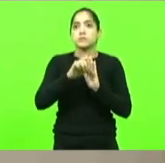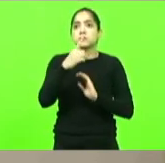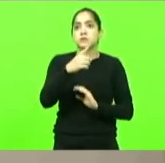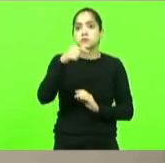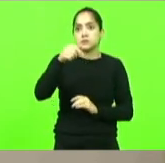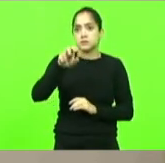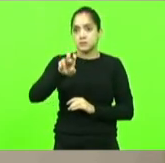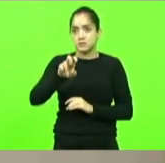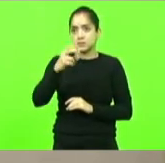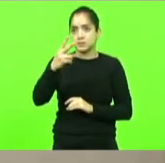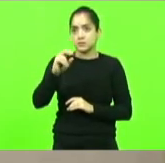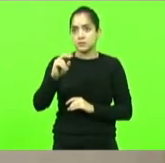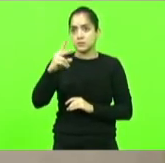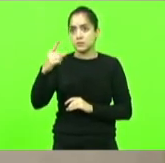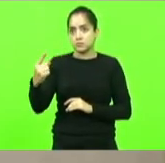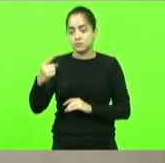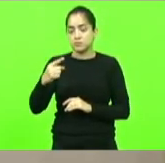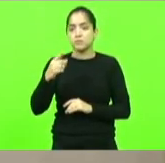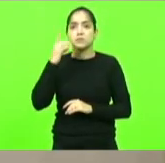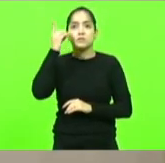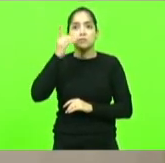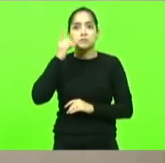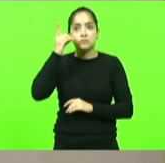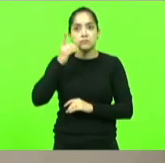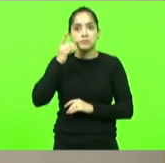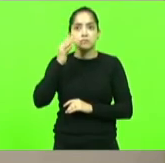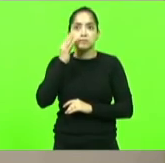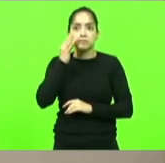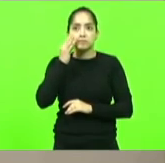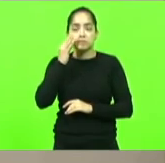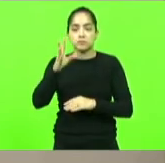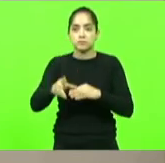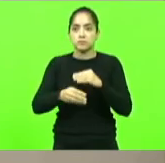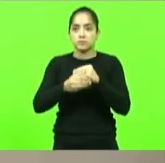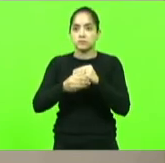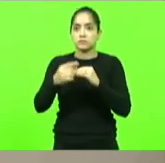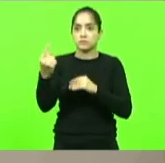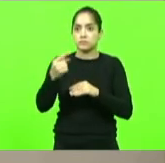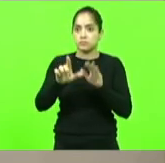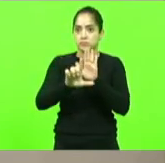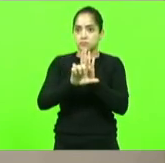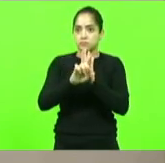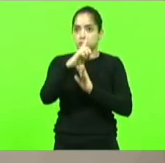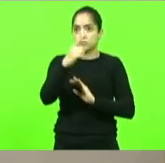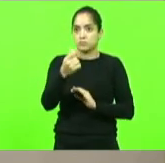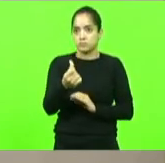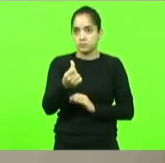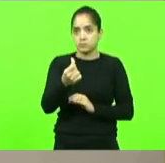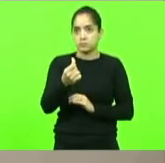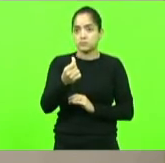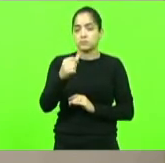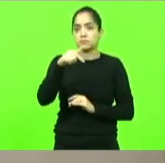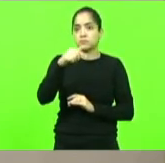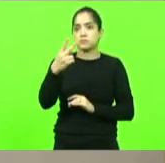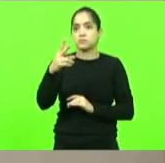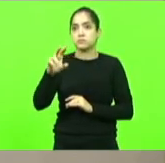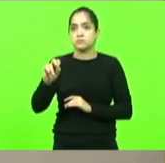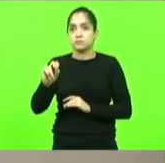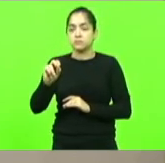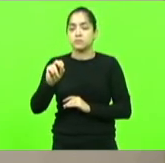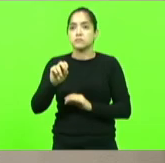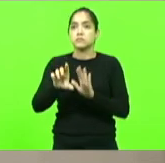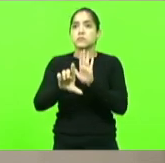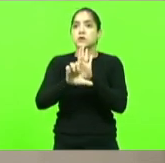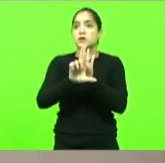2021 autor deputado Fernando Kreling inclui ao anexo primeiro da lei 16.720 2015 que consolida as leis que